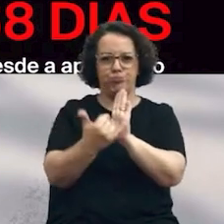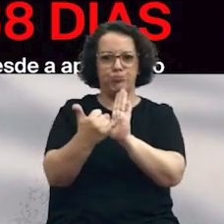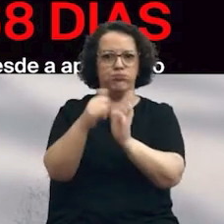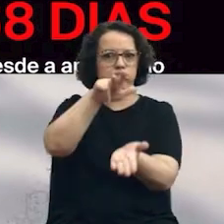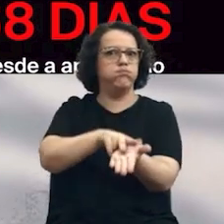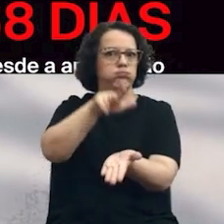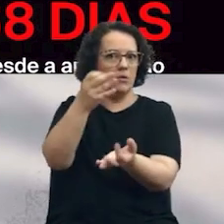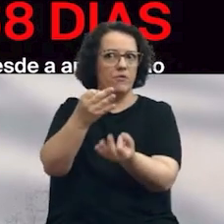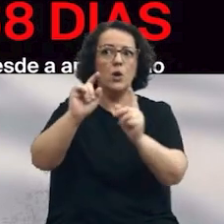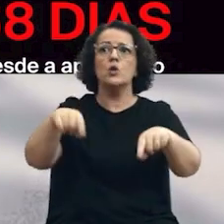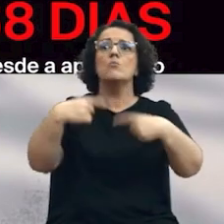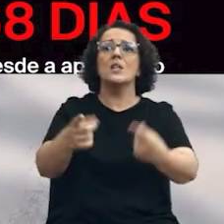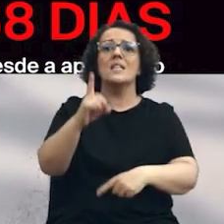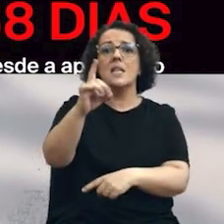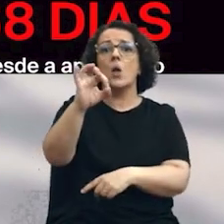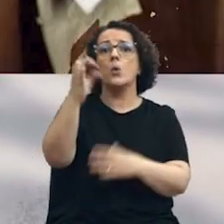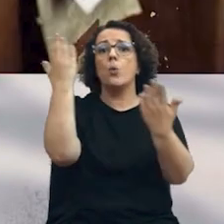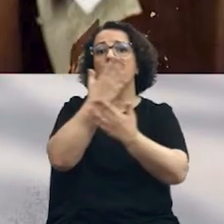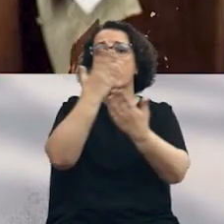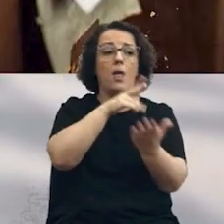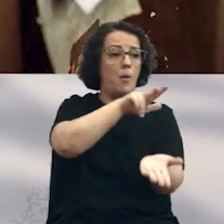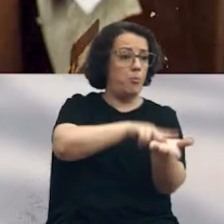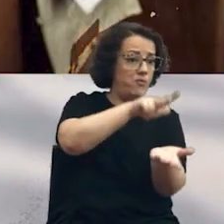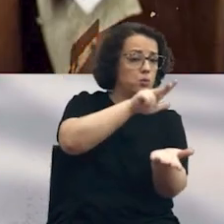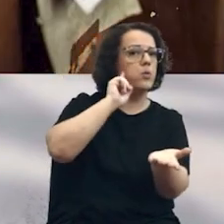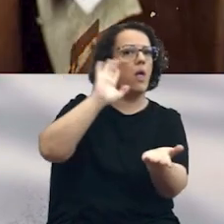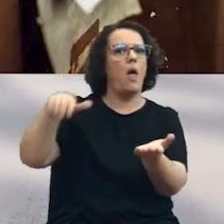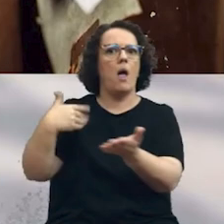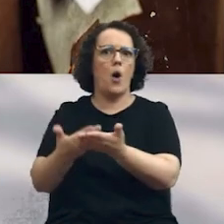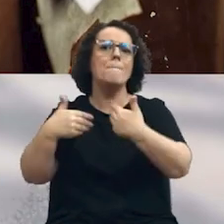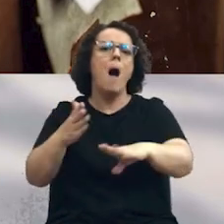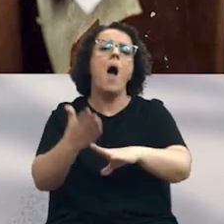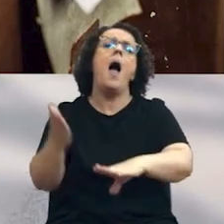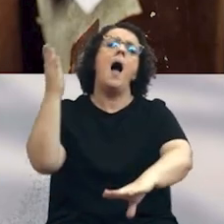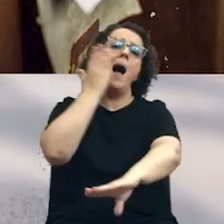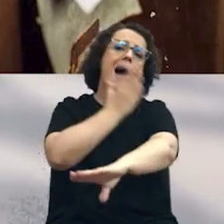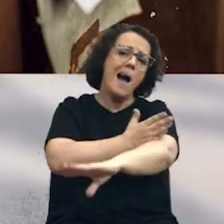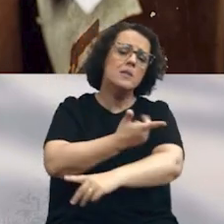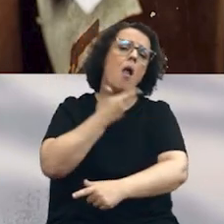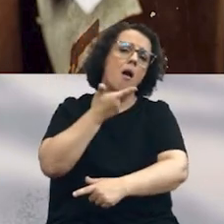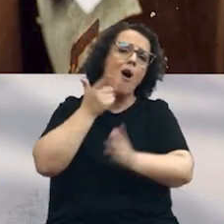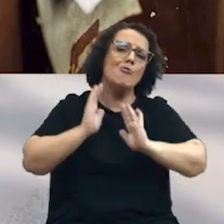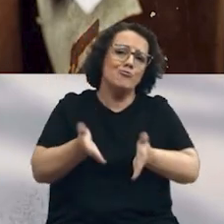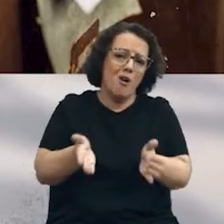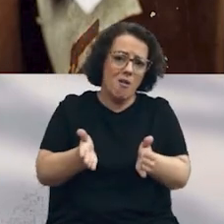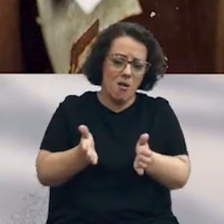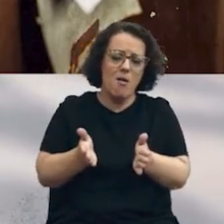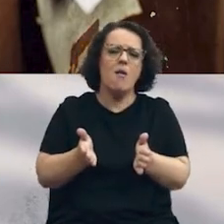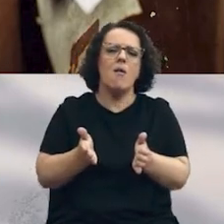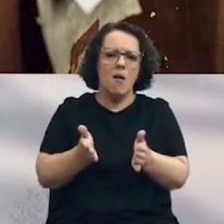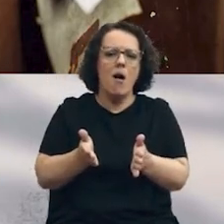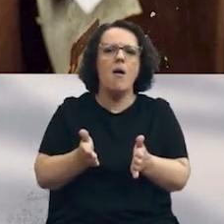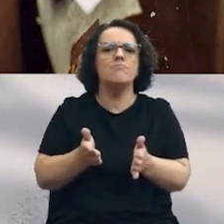Já passaram 68 dias desde a sua aprovação, mas é verdade que já há muito anos falávamos desta proposta e tínhamos